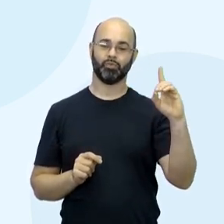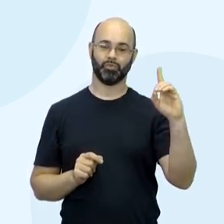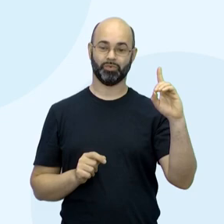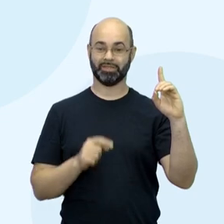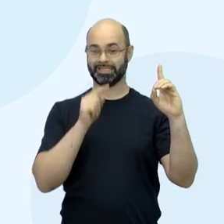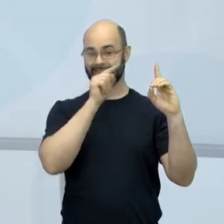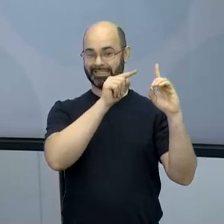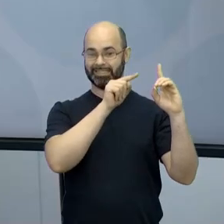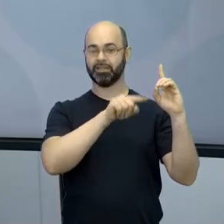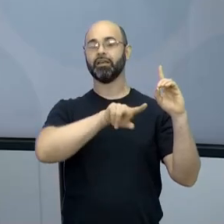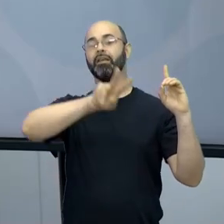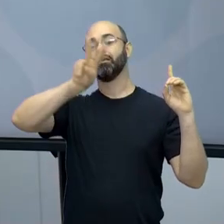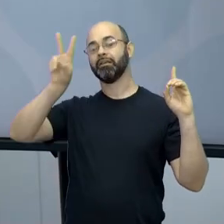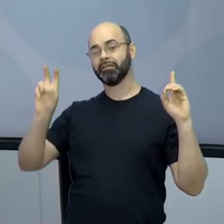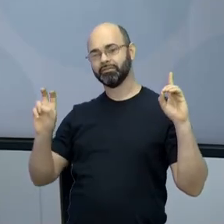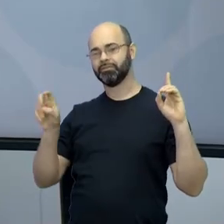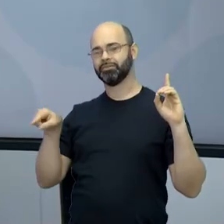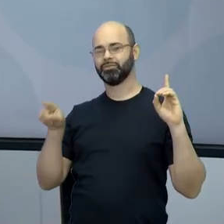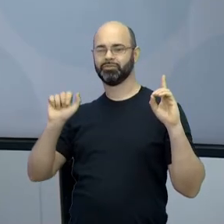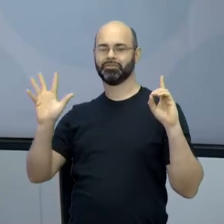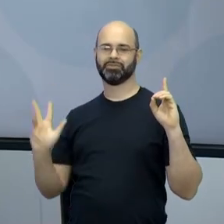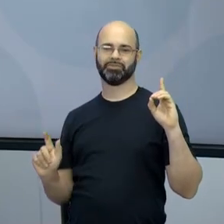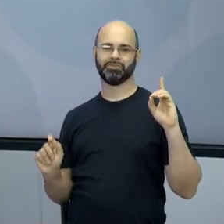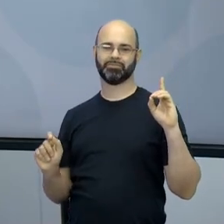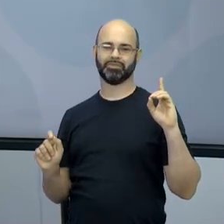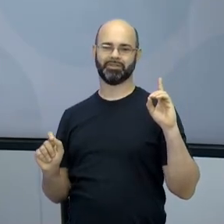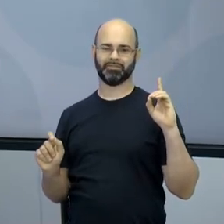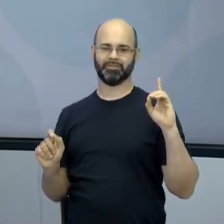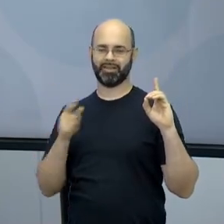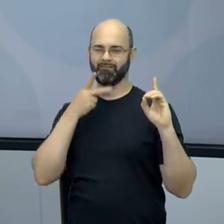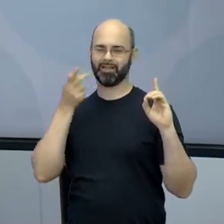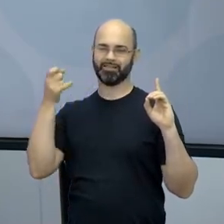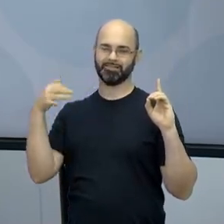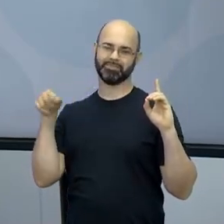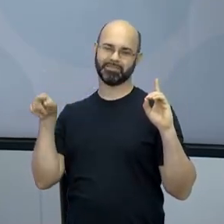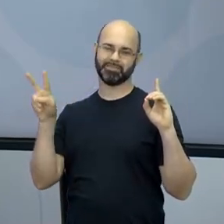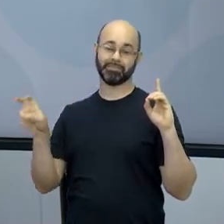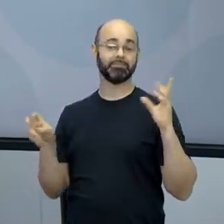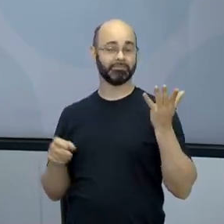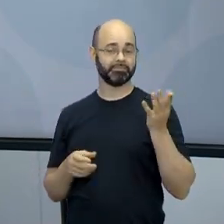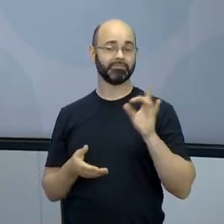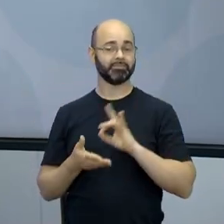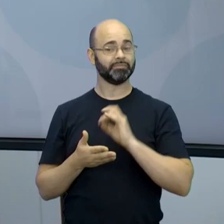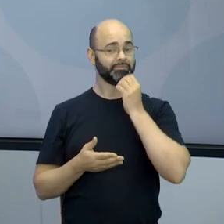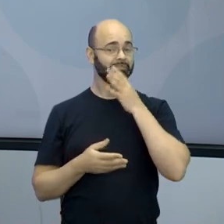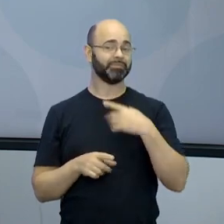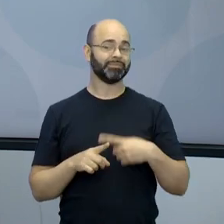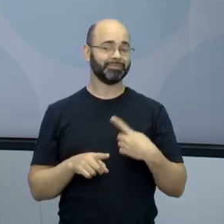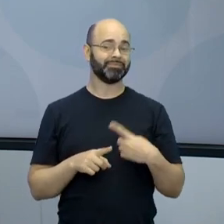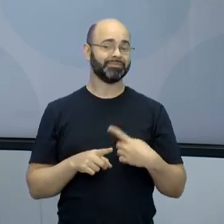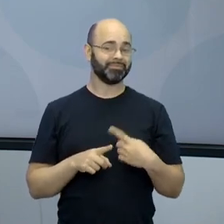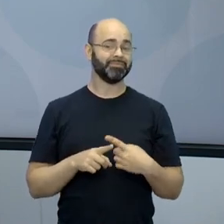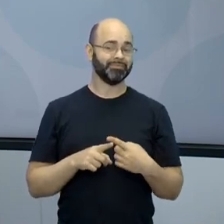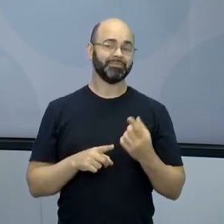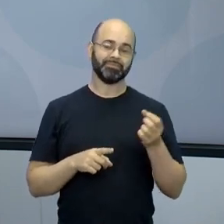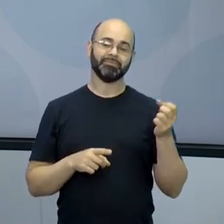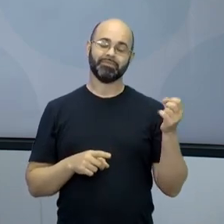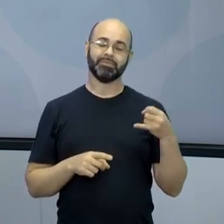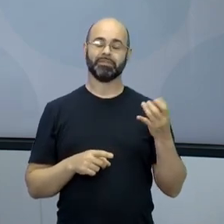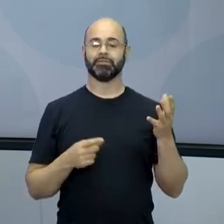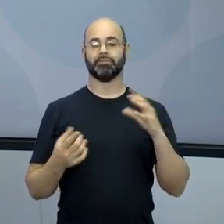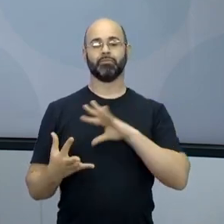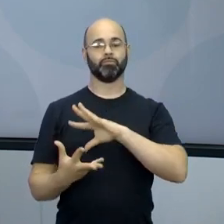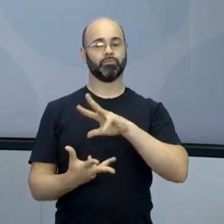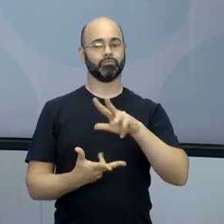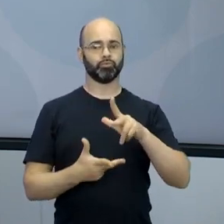alguém falando sobre a África. Exatamente. E é legal pensar isso. Porque, puxa vida, é bom e tem que ter filmes do mundo inteiro